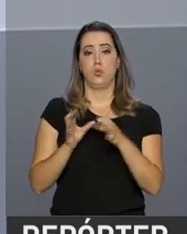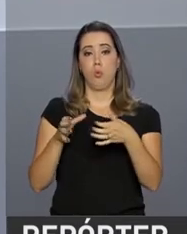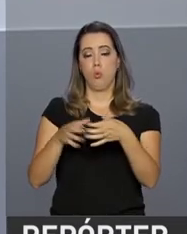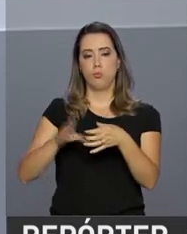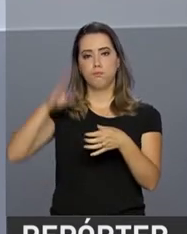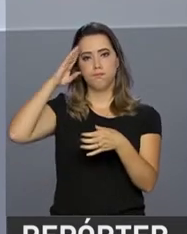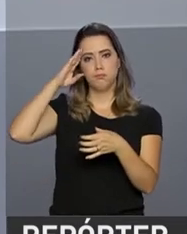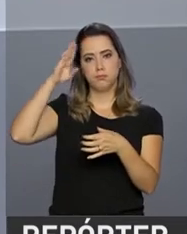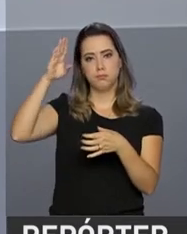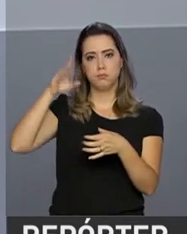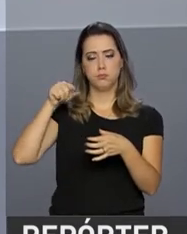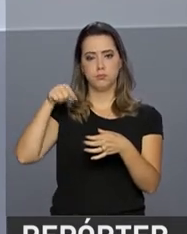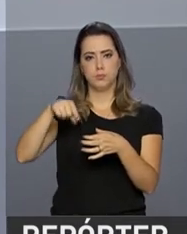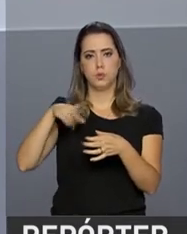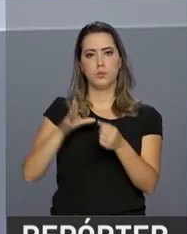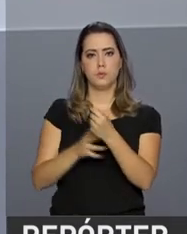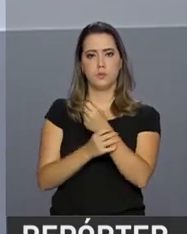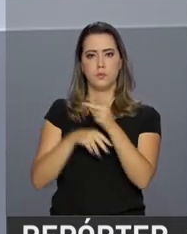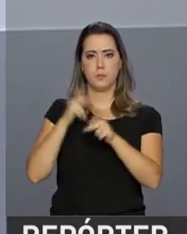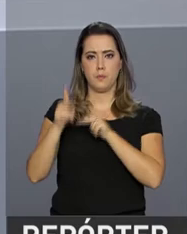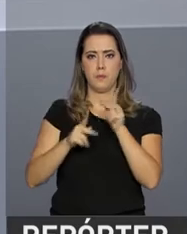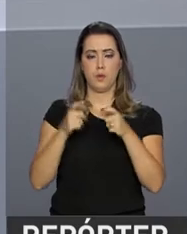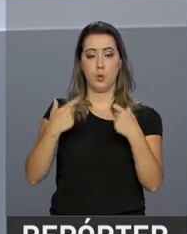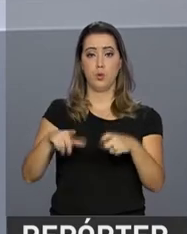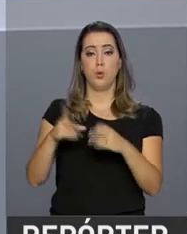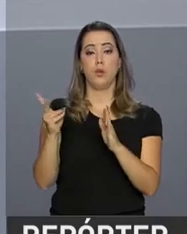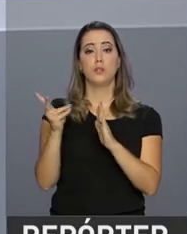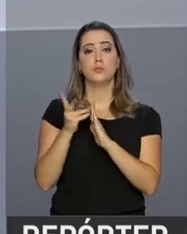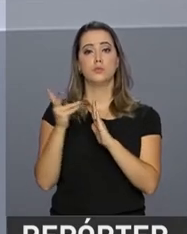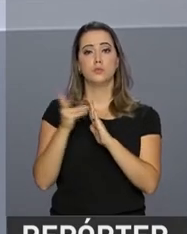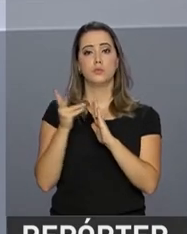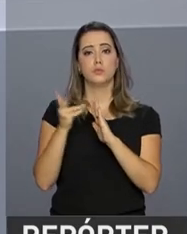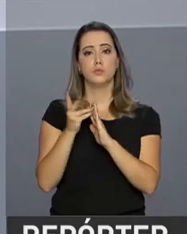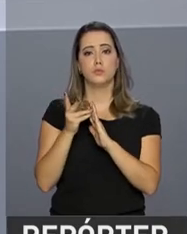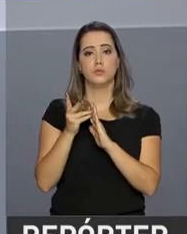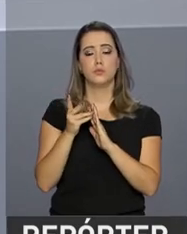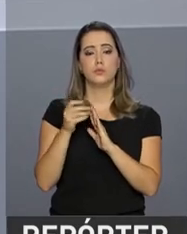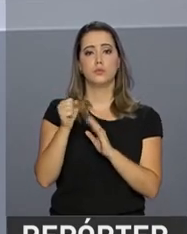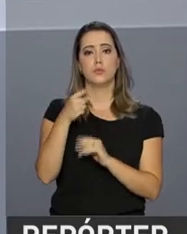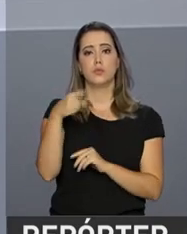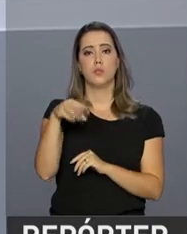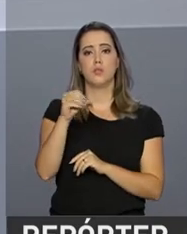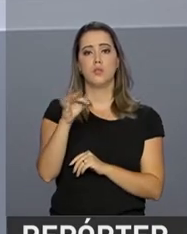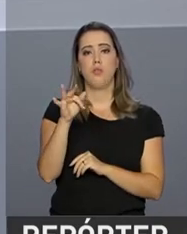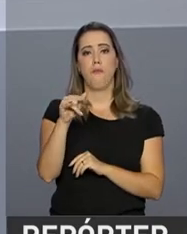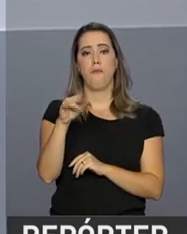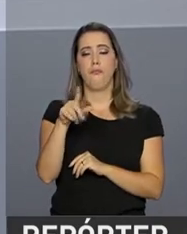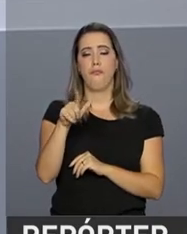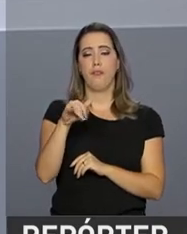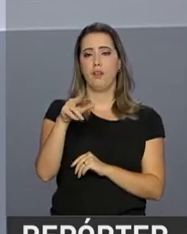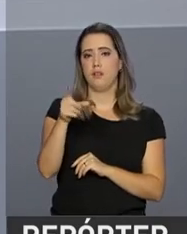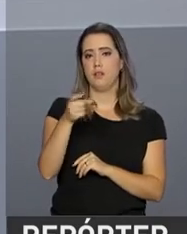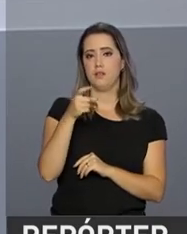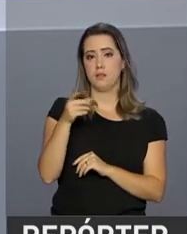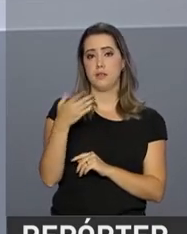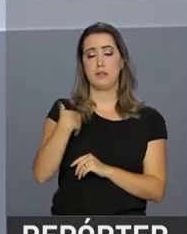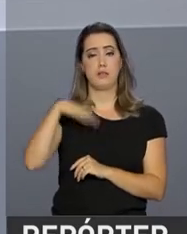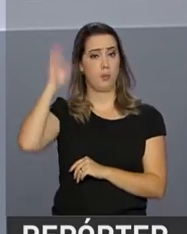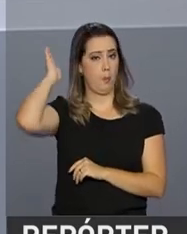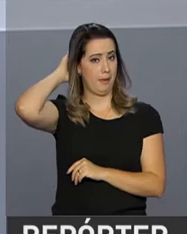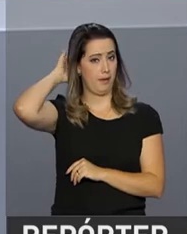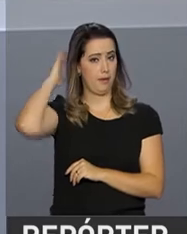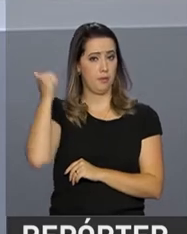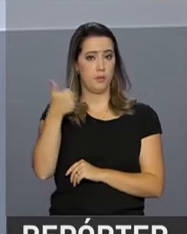Nacional de Segurança Pública em um território indígena no município de São Félix do Xingu, no Pará, por mais 180